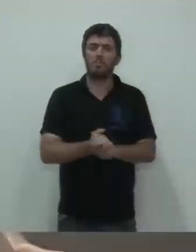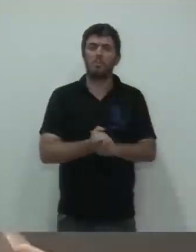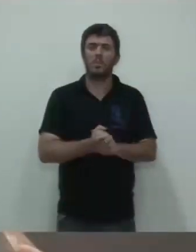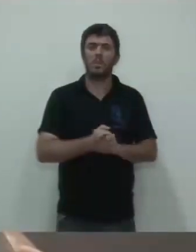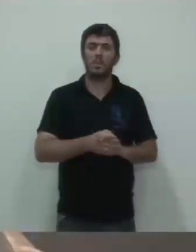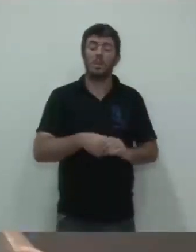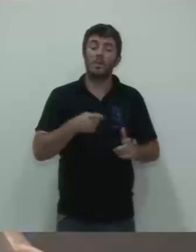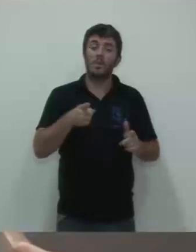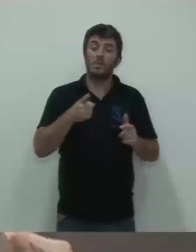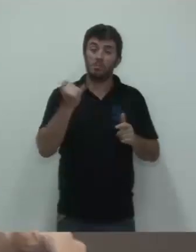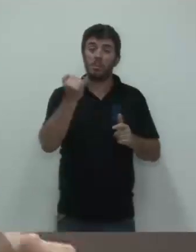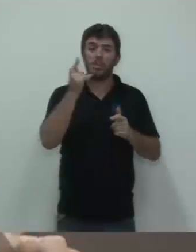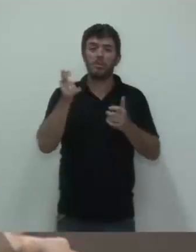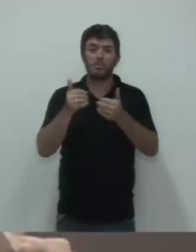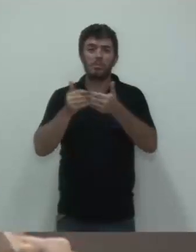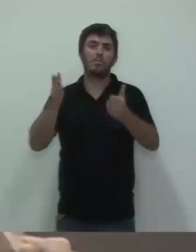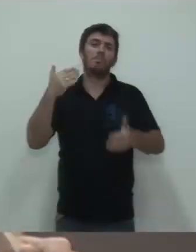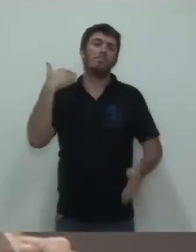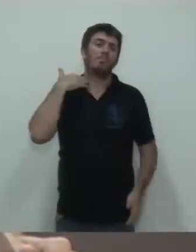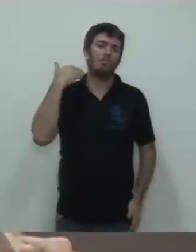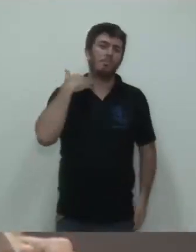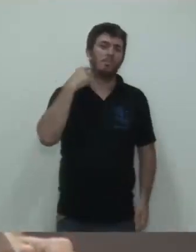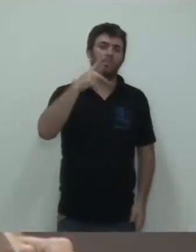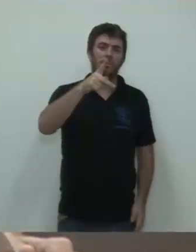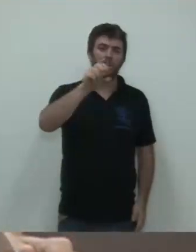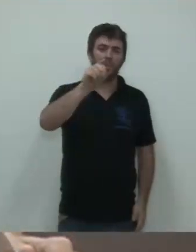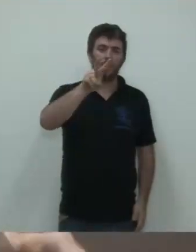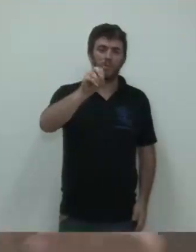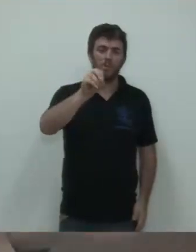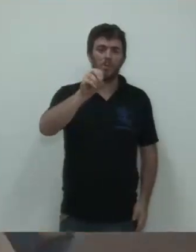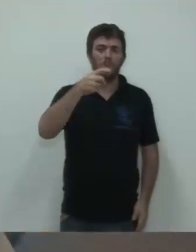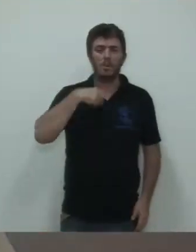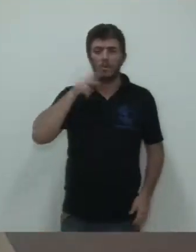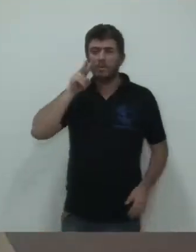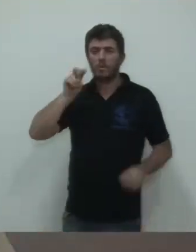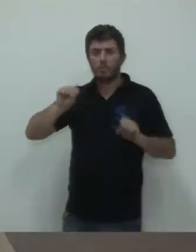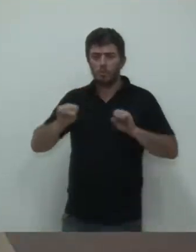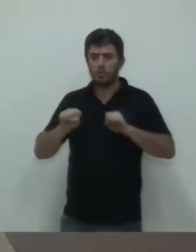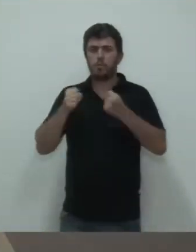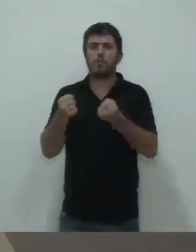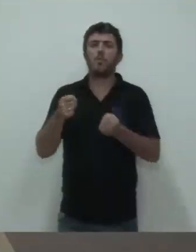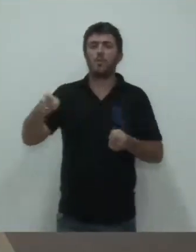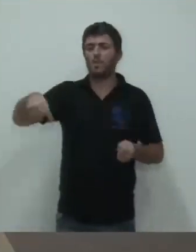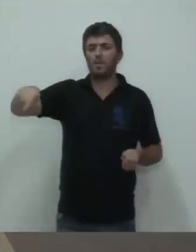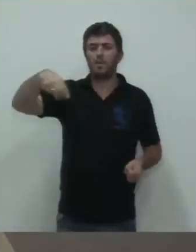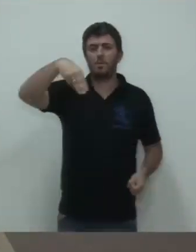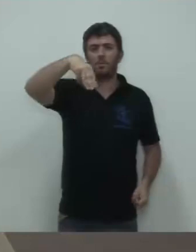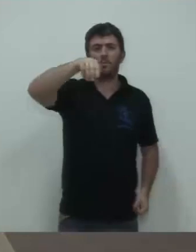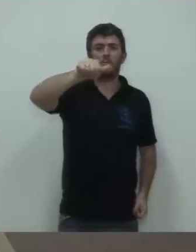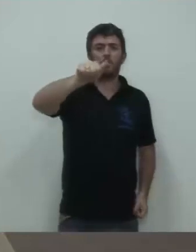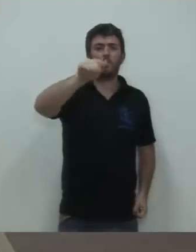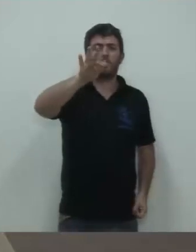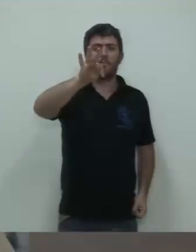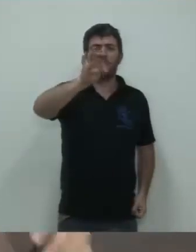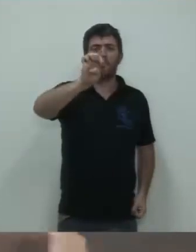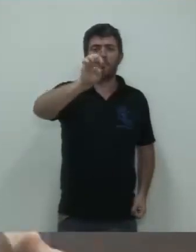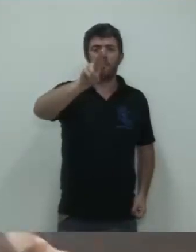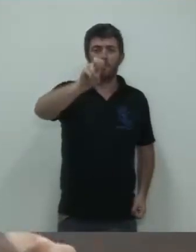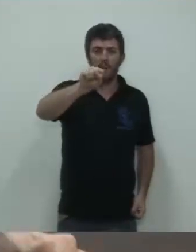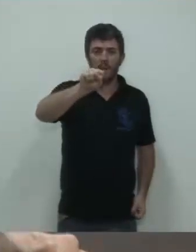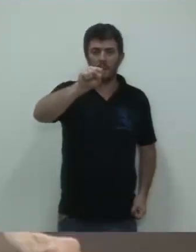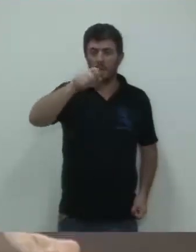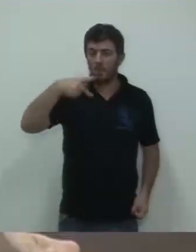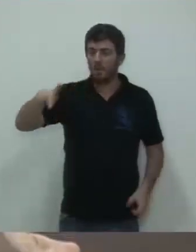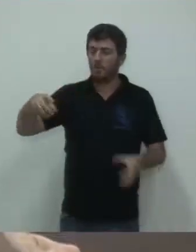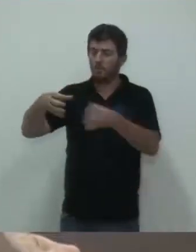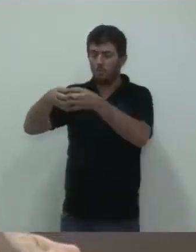acompanhado o esforço ali do Matheus e da equipe dele, agora lá na área onde funciona o SIM, para poder, com os